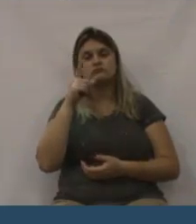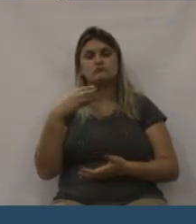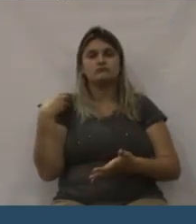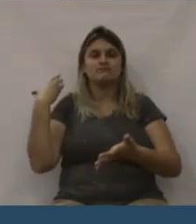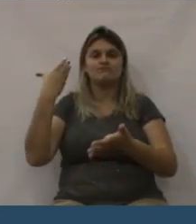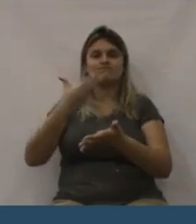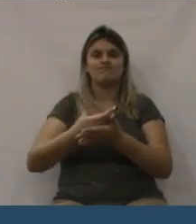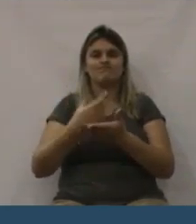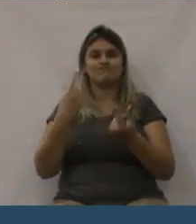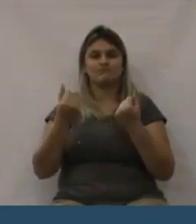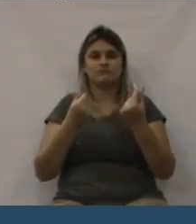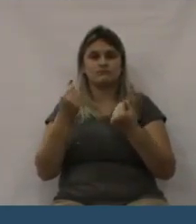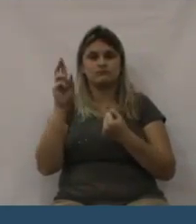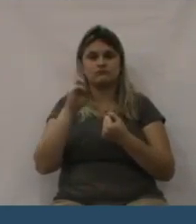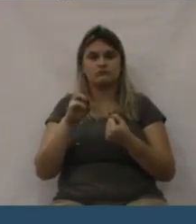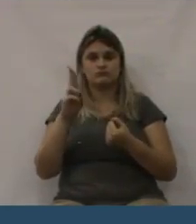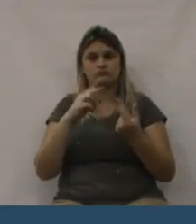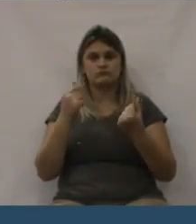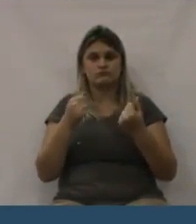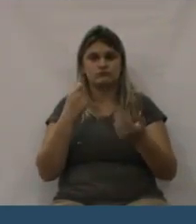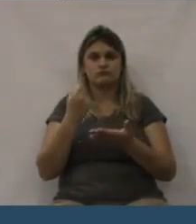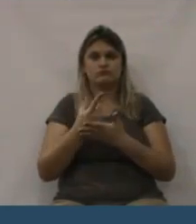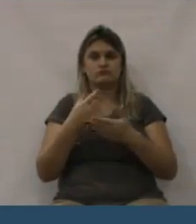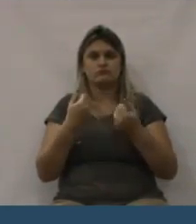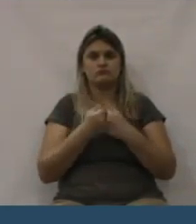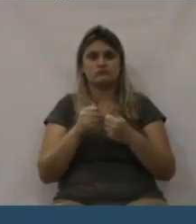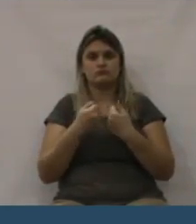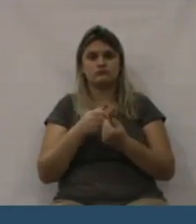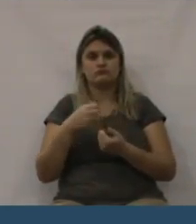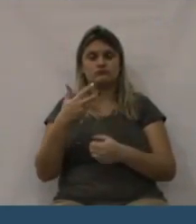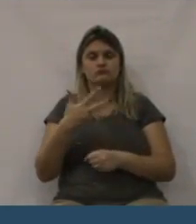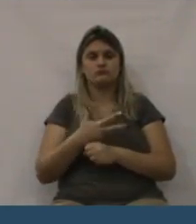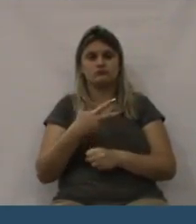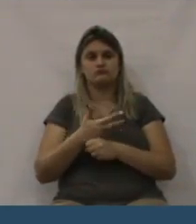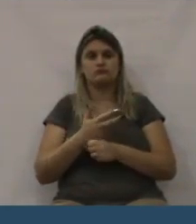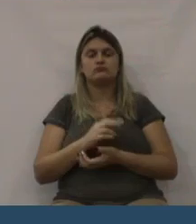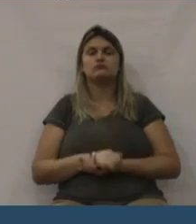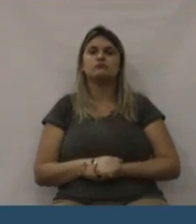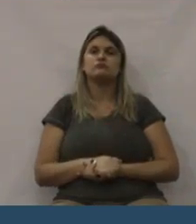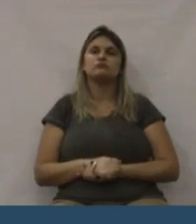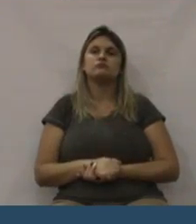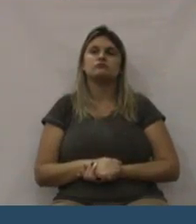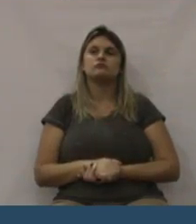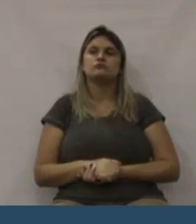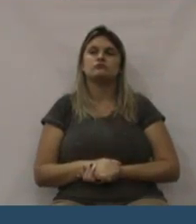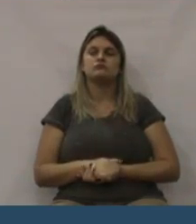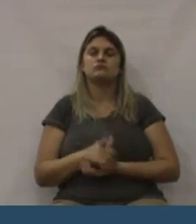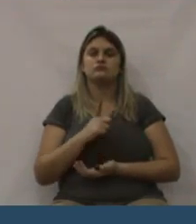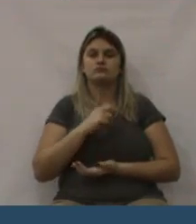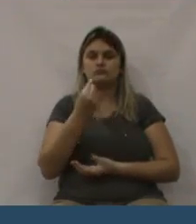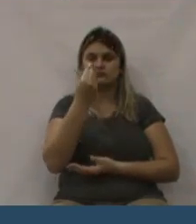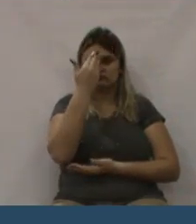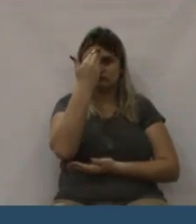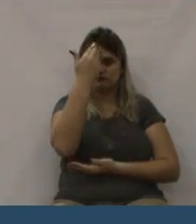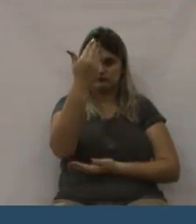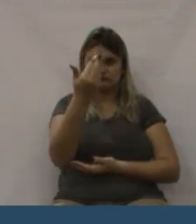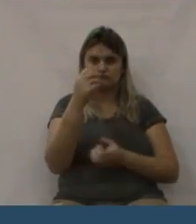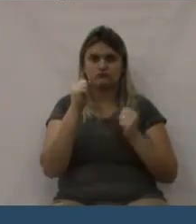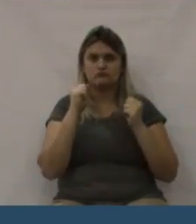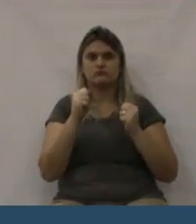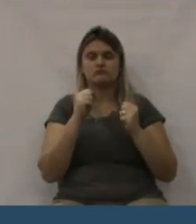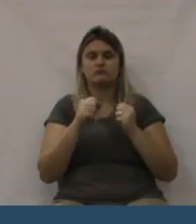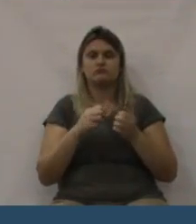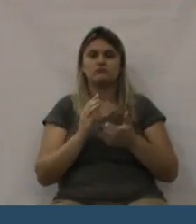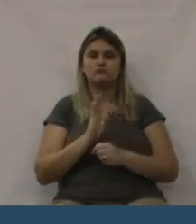que a gente se conhece desde quando eu era criança,